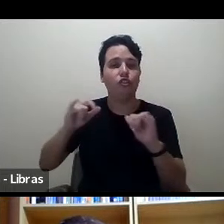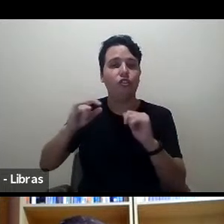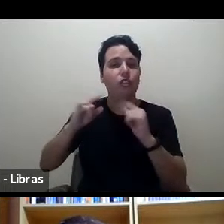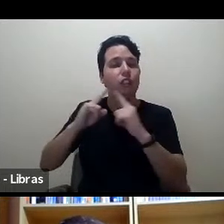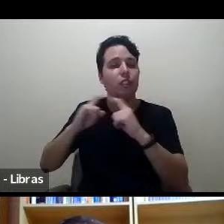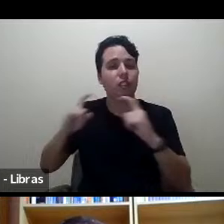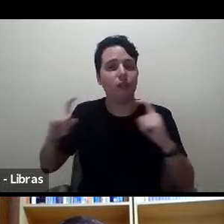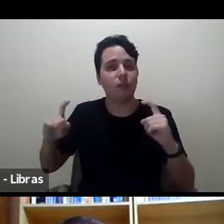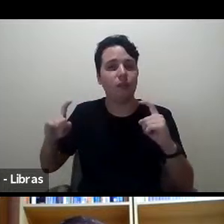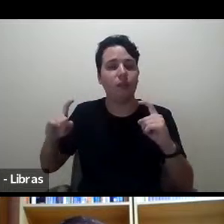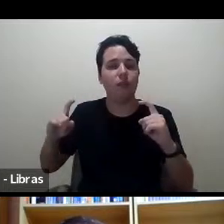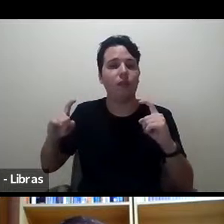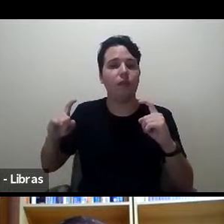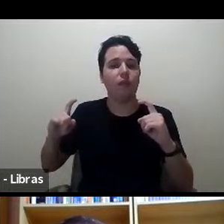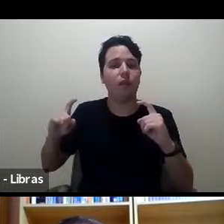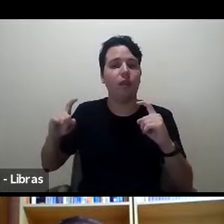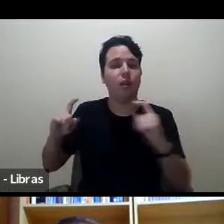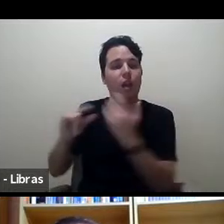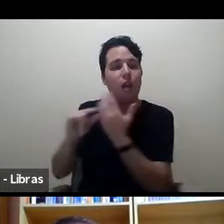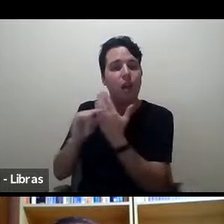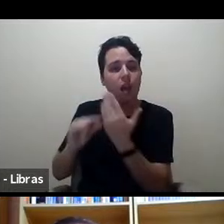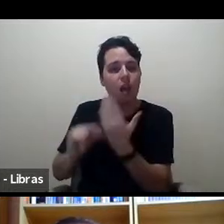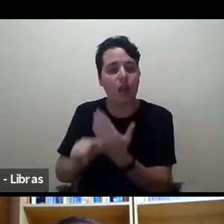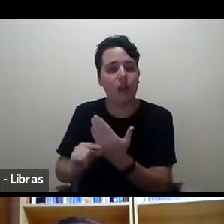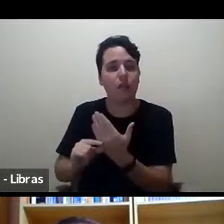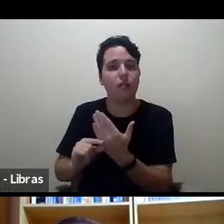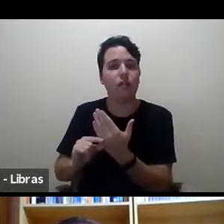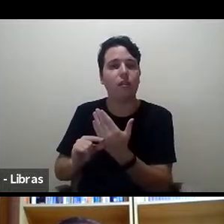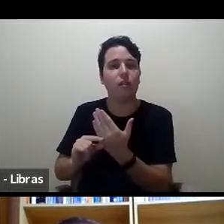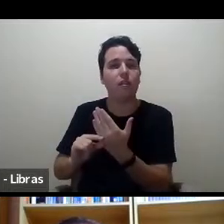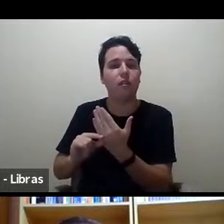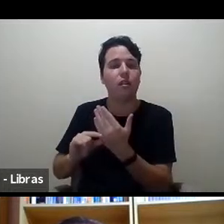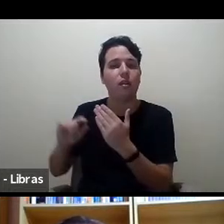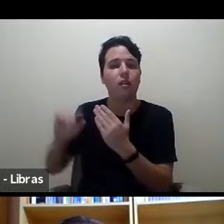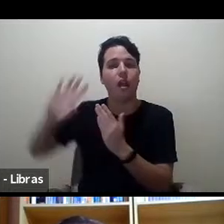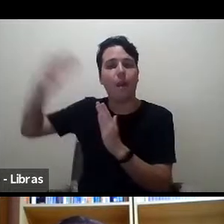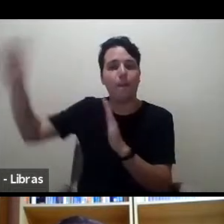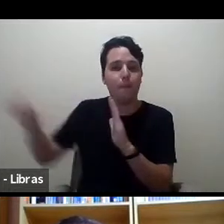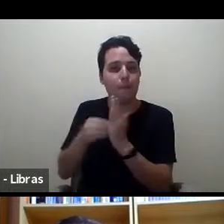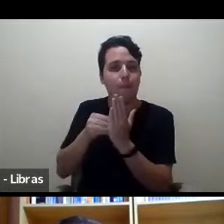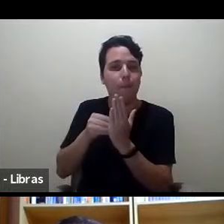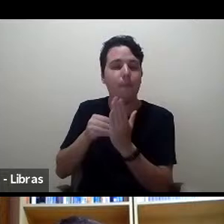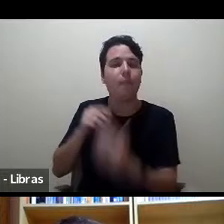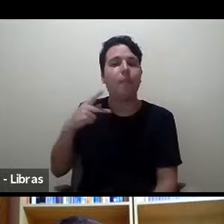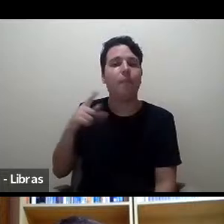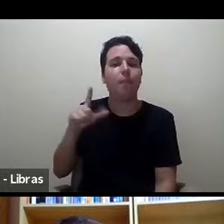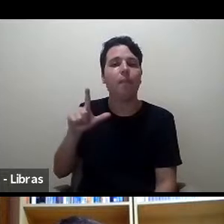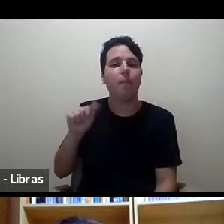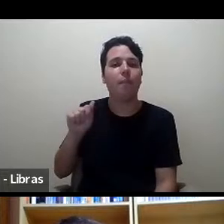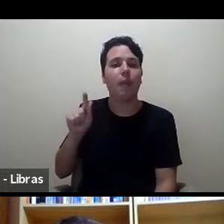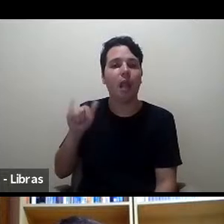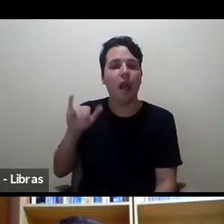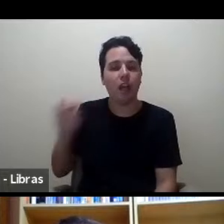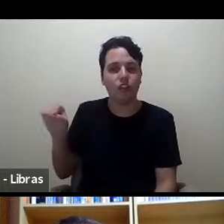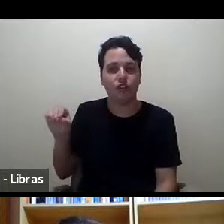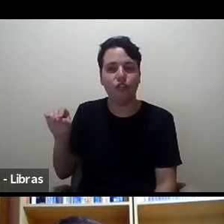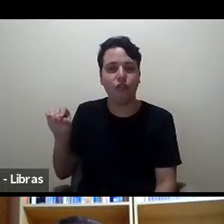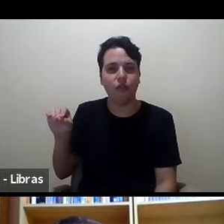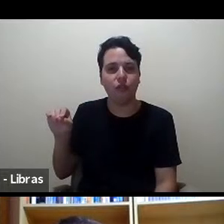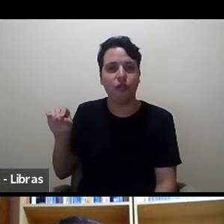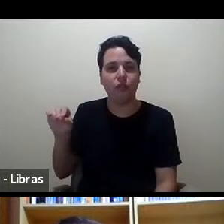autoria plágio e terminando com uma oficina prática